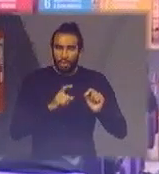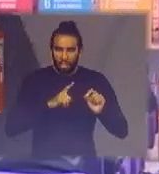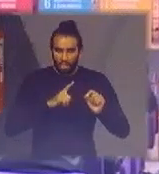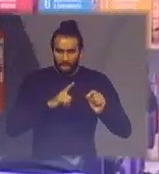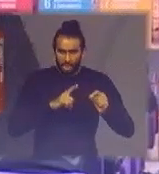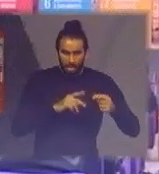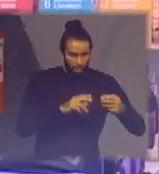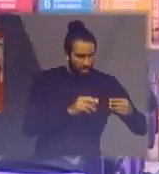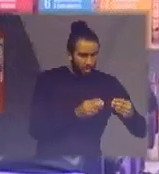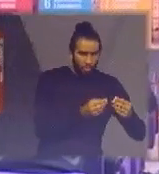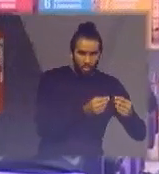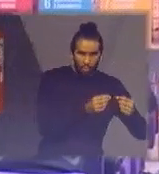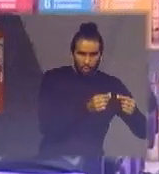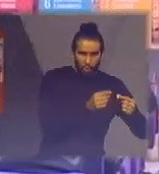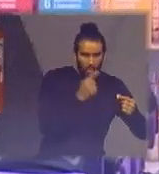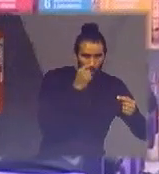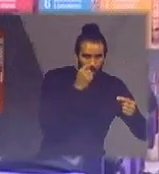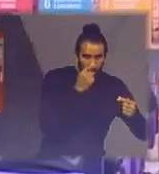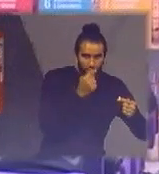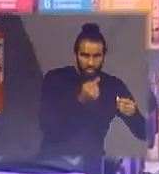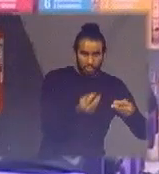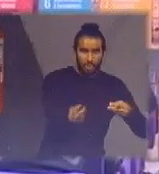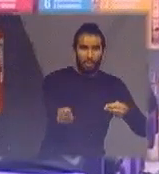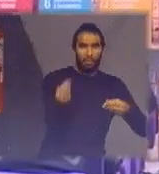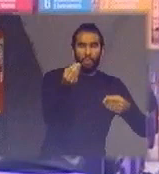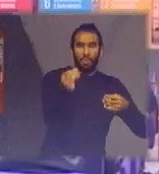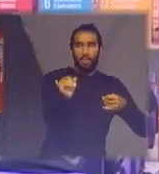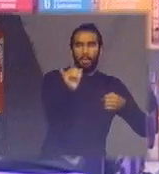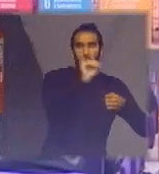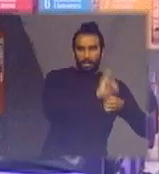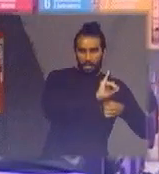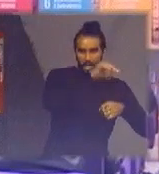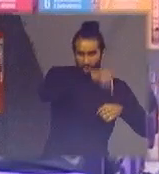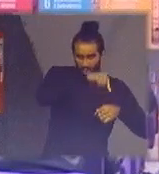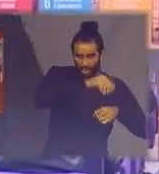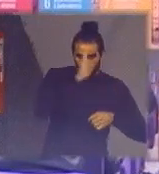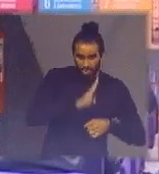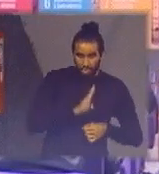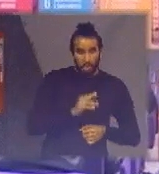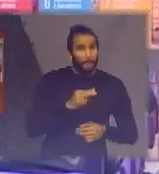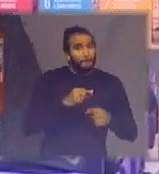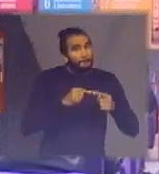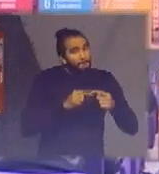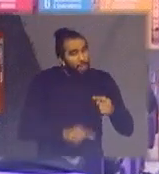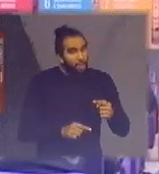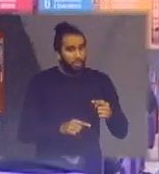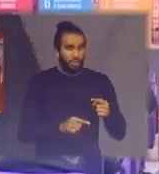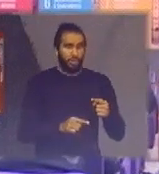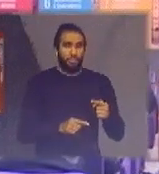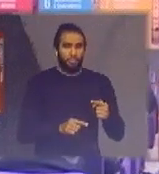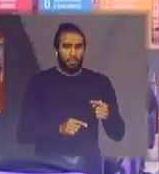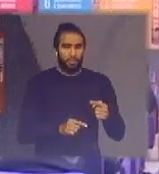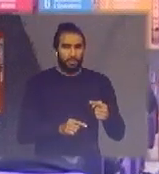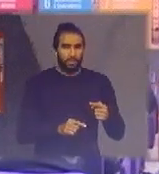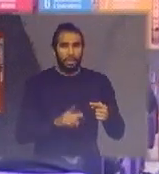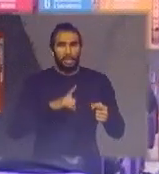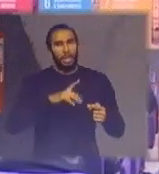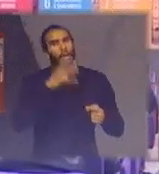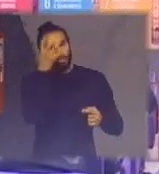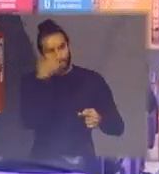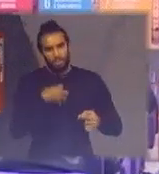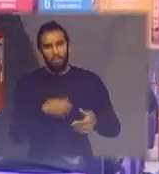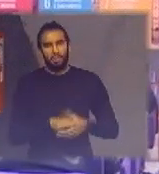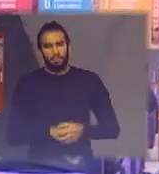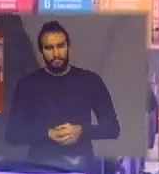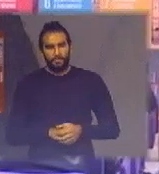resíduos para o Brasil não é só de só de lixo eletrônico não existe uma proibição bastante séria então